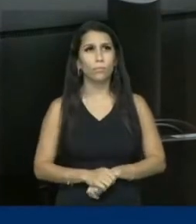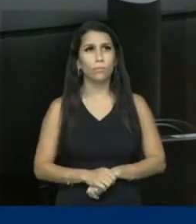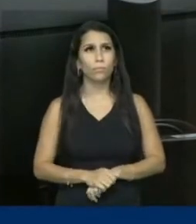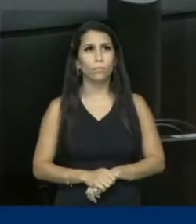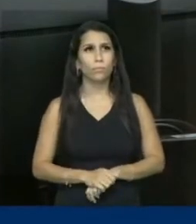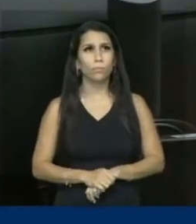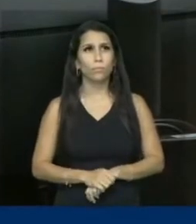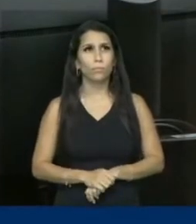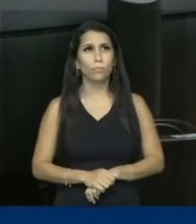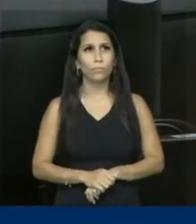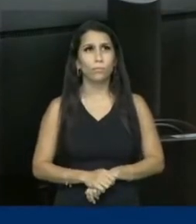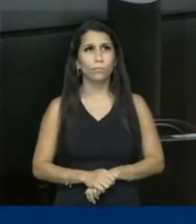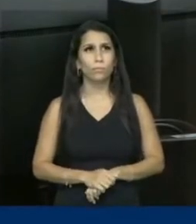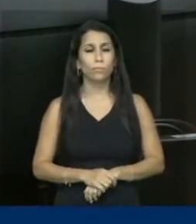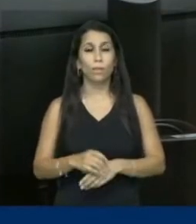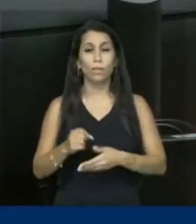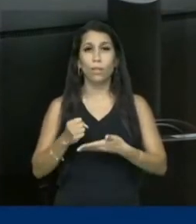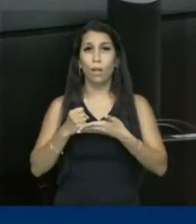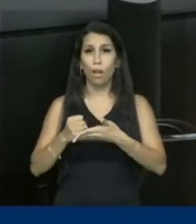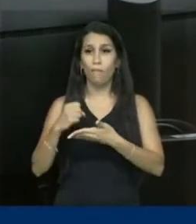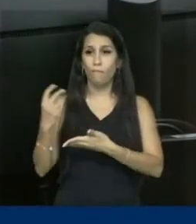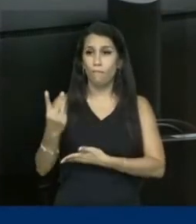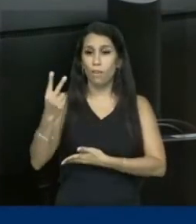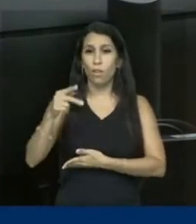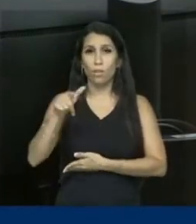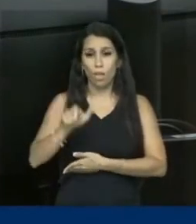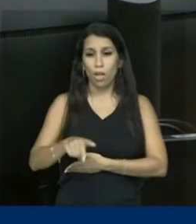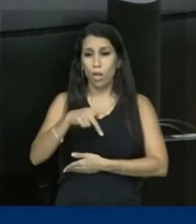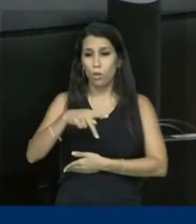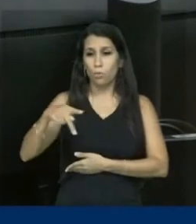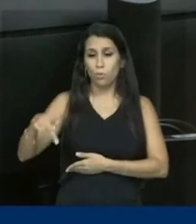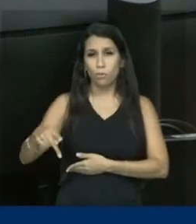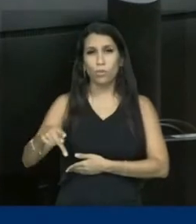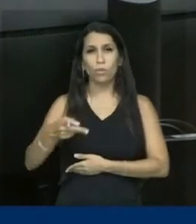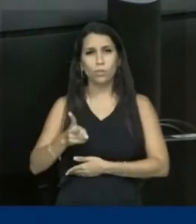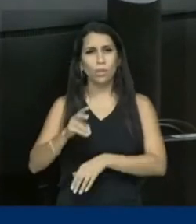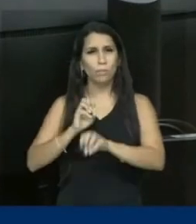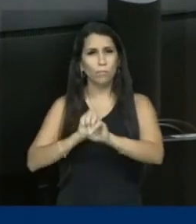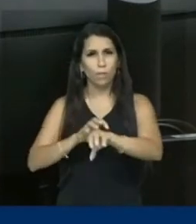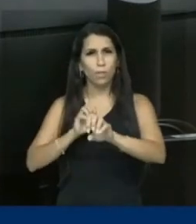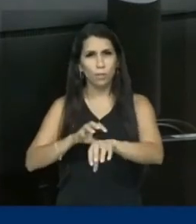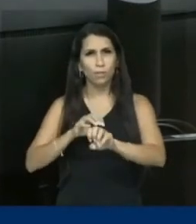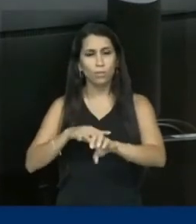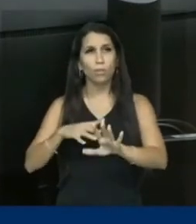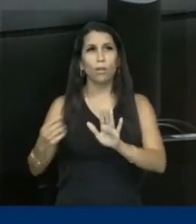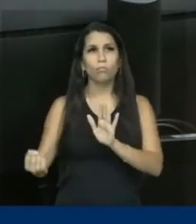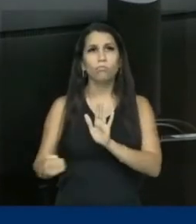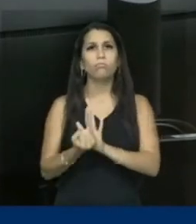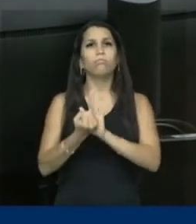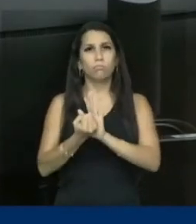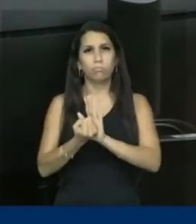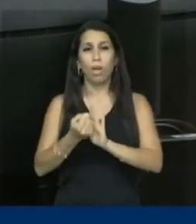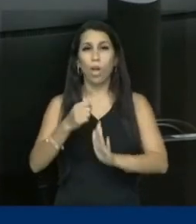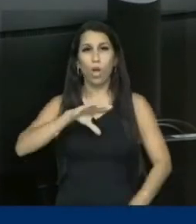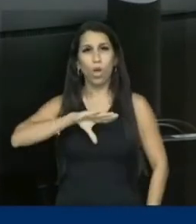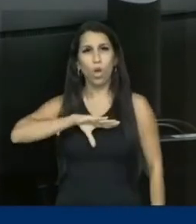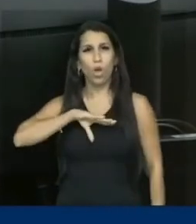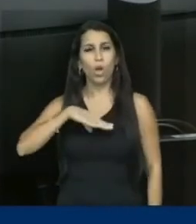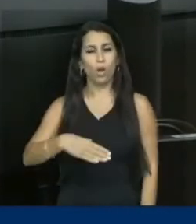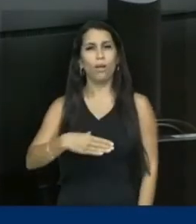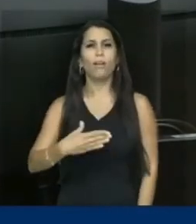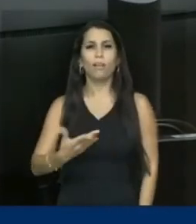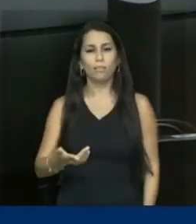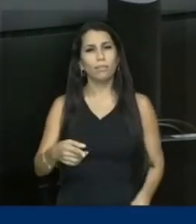esse ser que educa, que carrega um pacto com a imortalidade, com a verdade, que carrega um pacto com a própria coragem